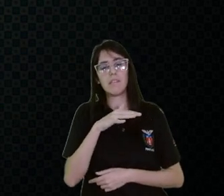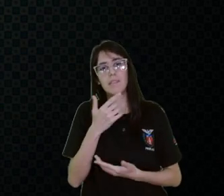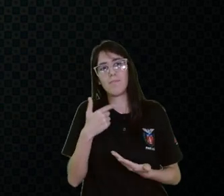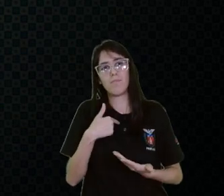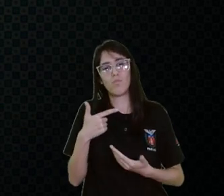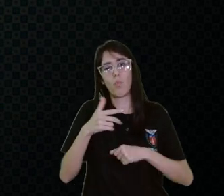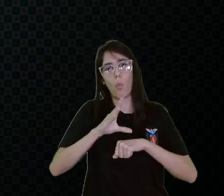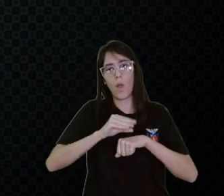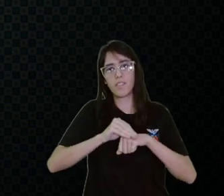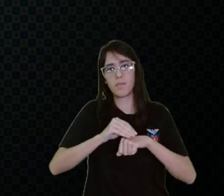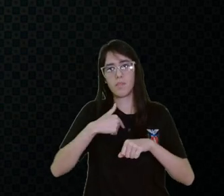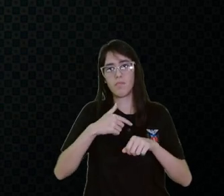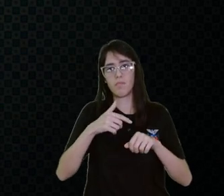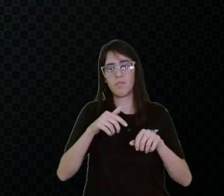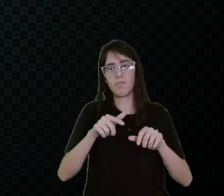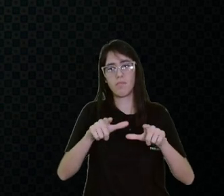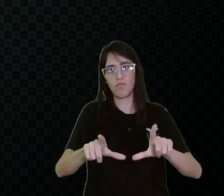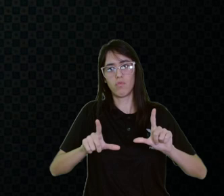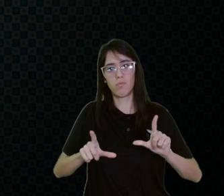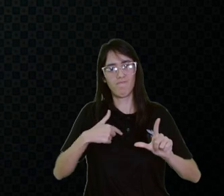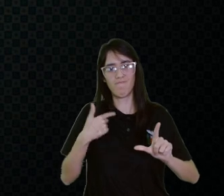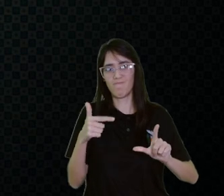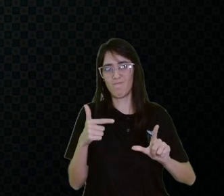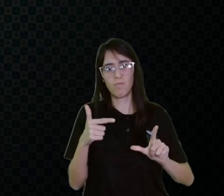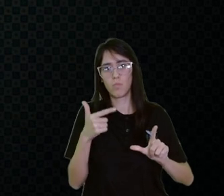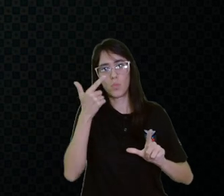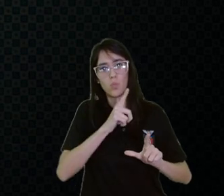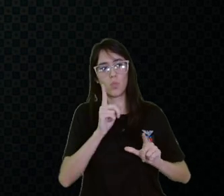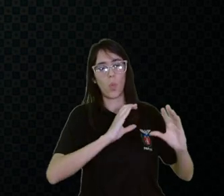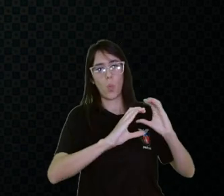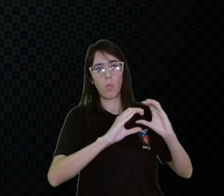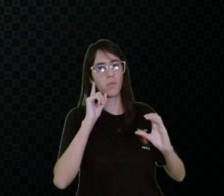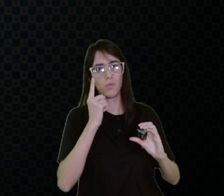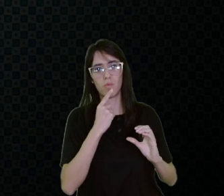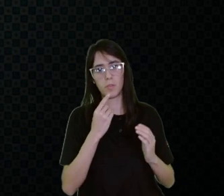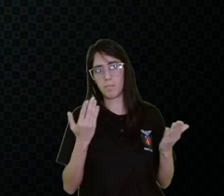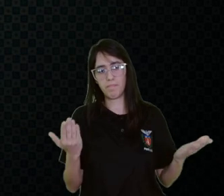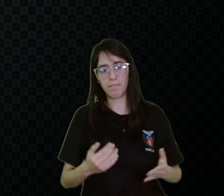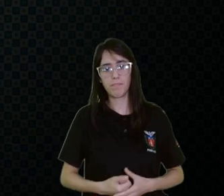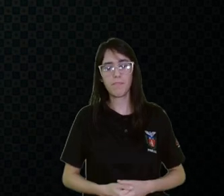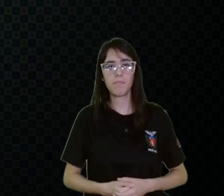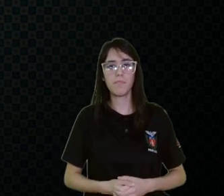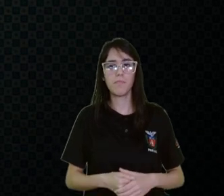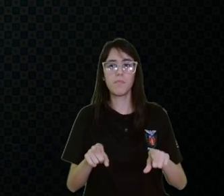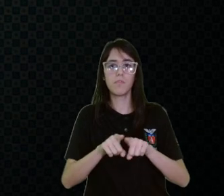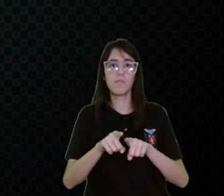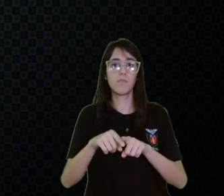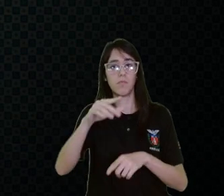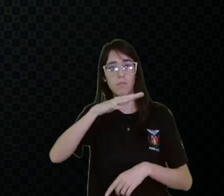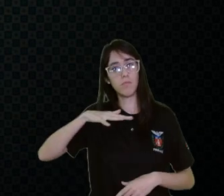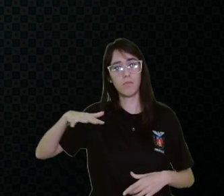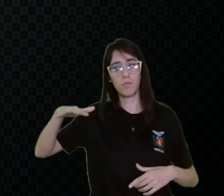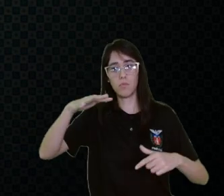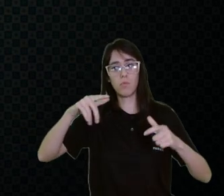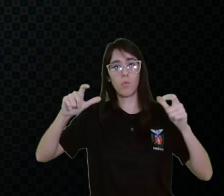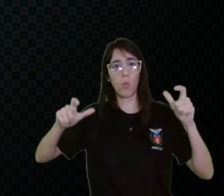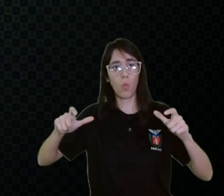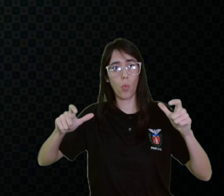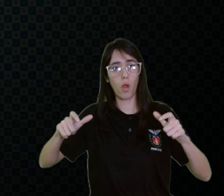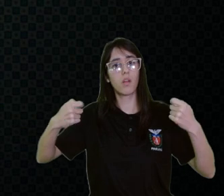tenho uma formação para poder me comunicar. O ambiente, acho que a precisa na mobilidade,